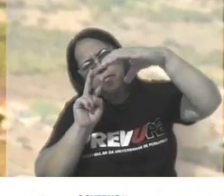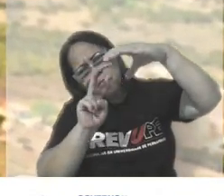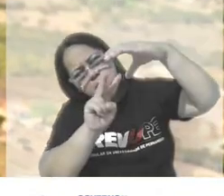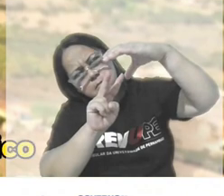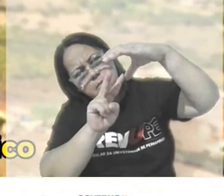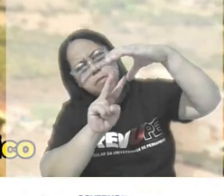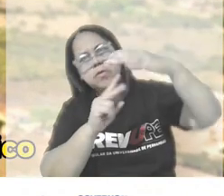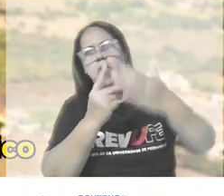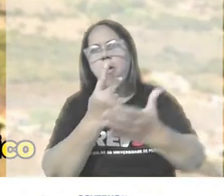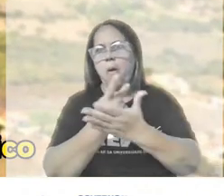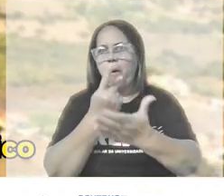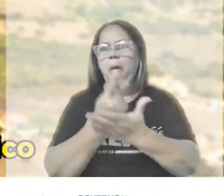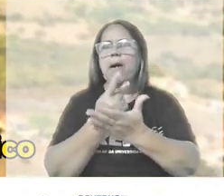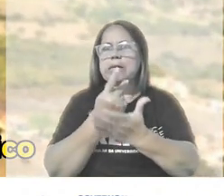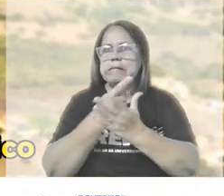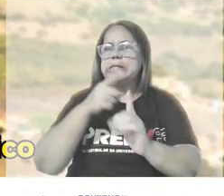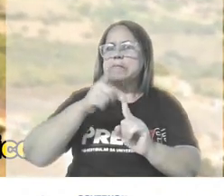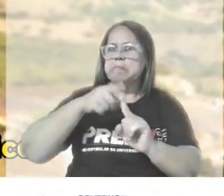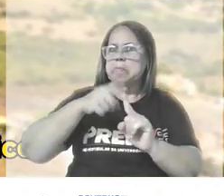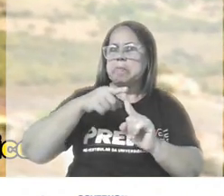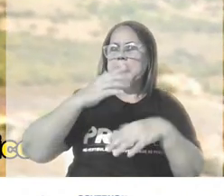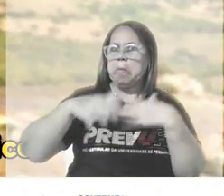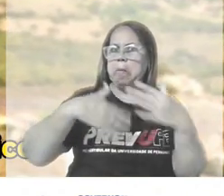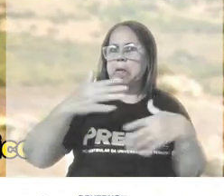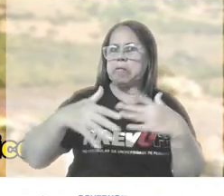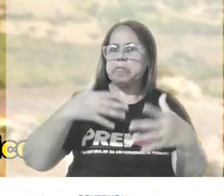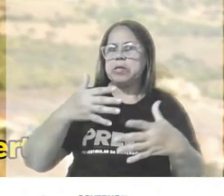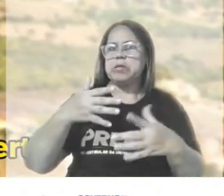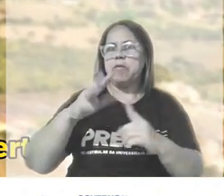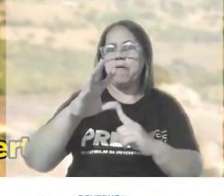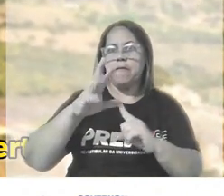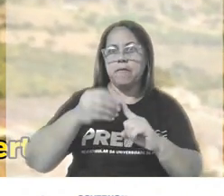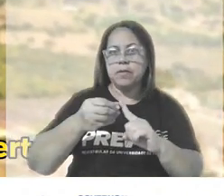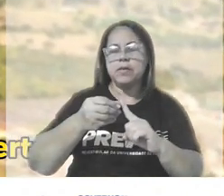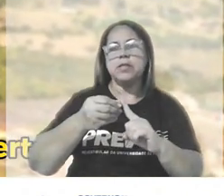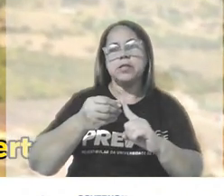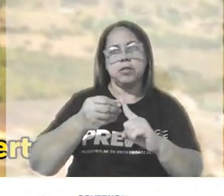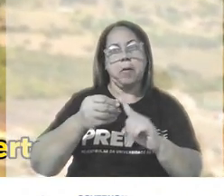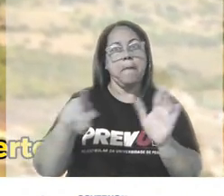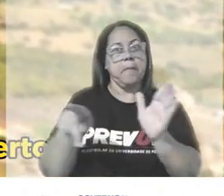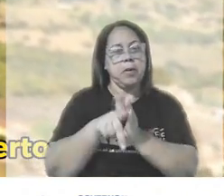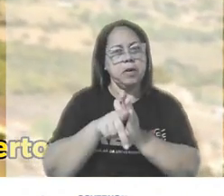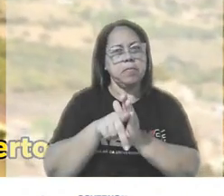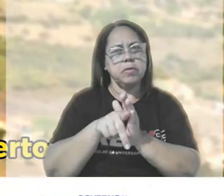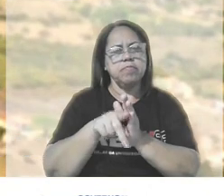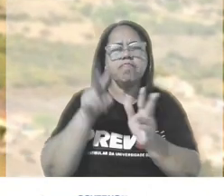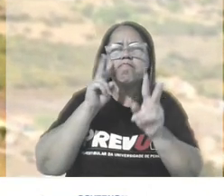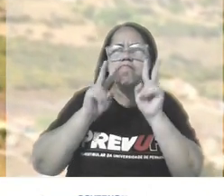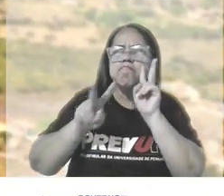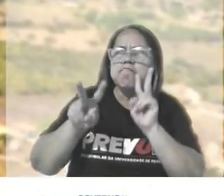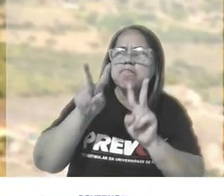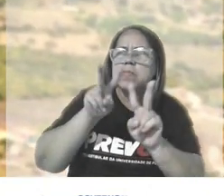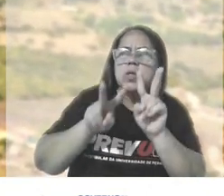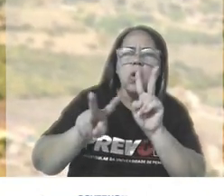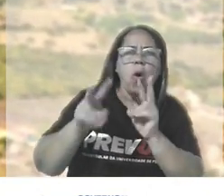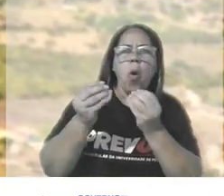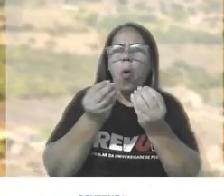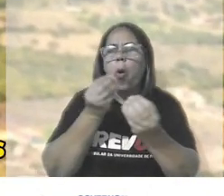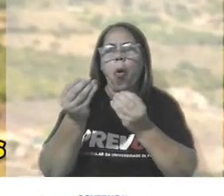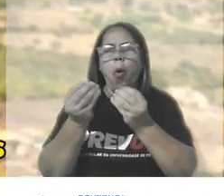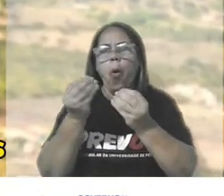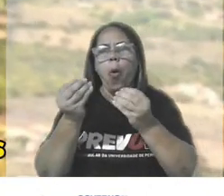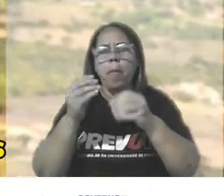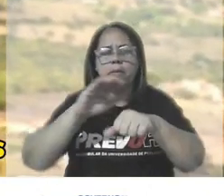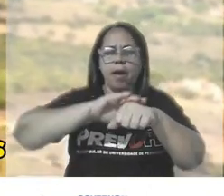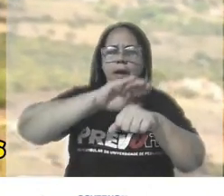direta de um tipo de intemperismo físico muito específico. Quando a gente observa um pouquinho mais de perto como é que está o teto do